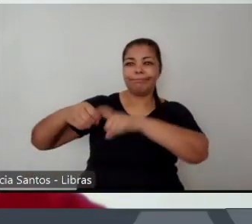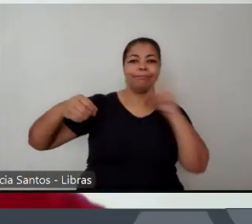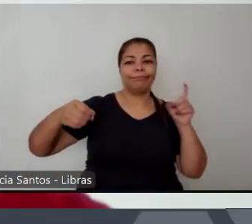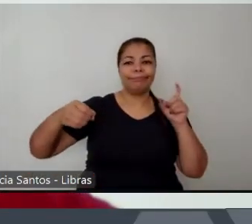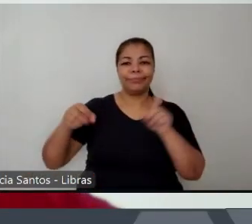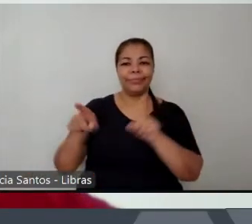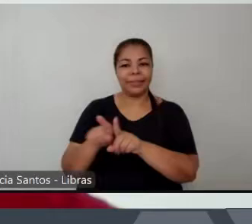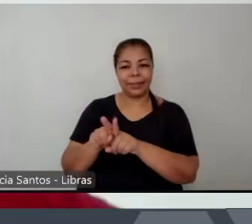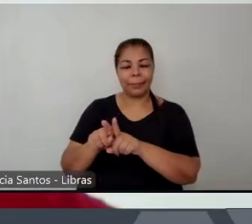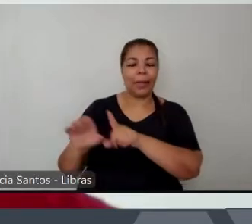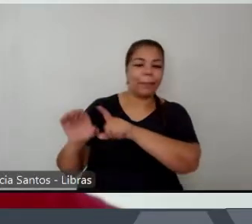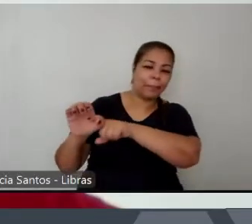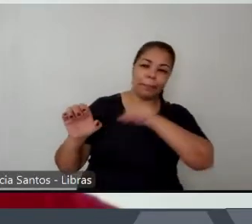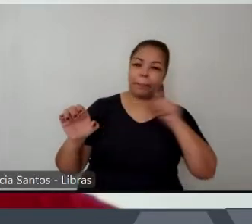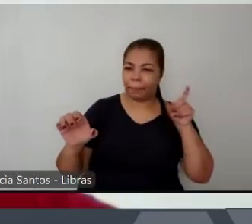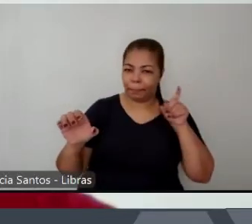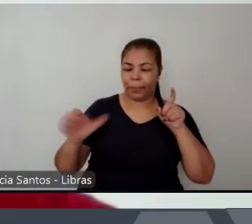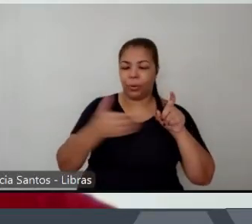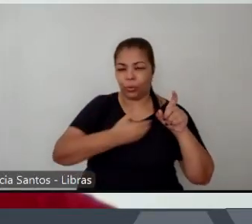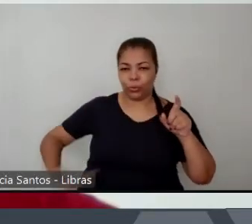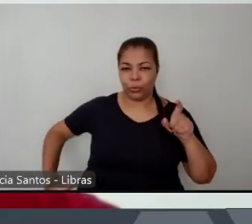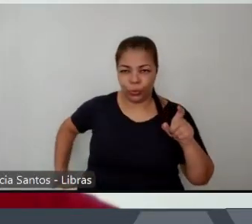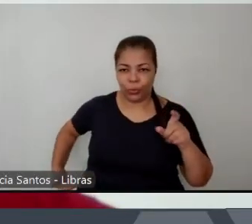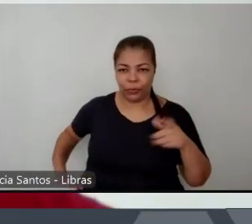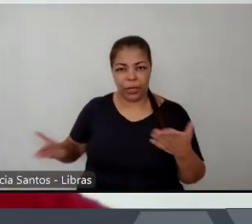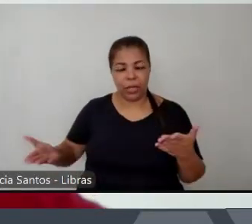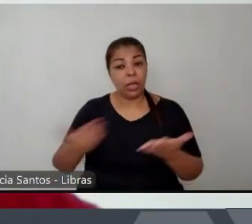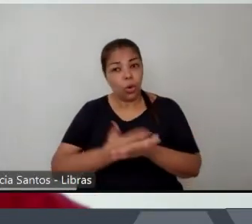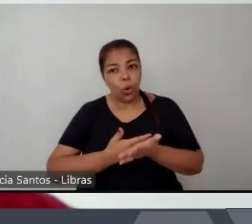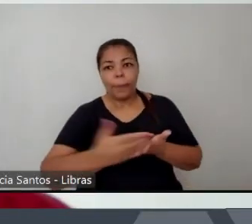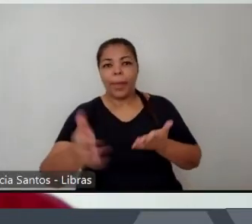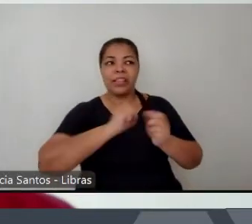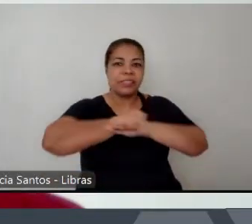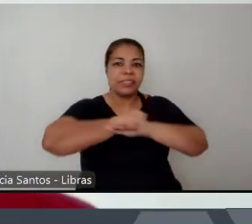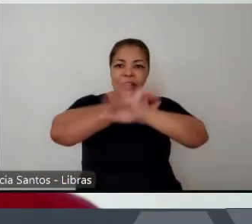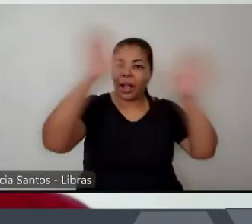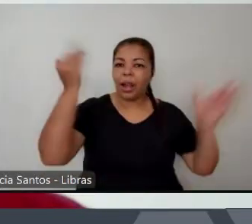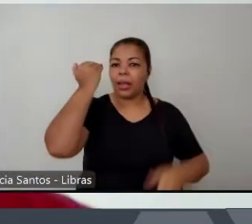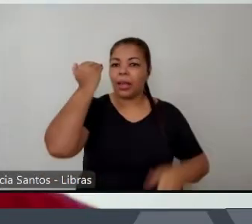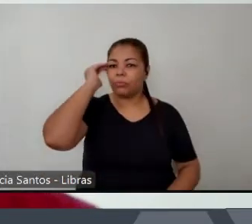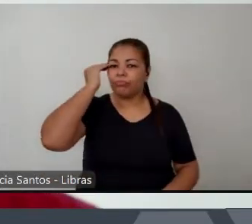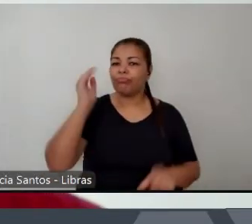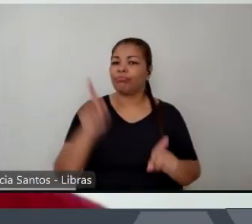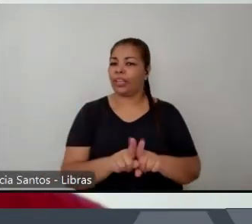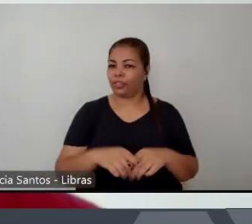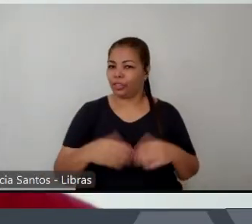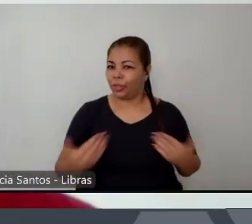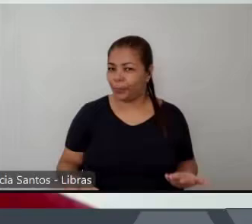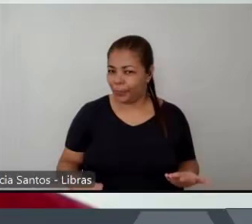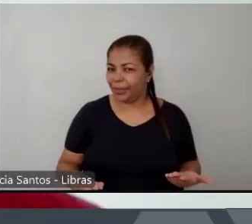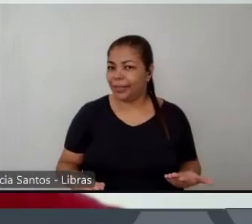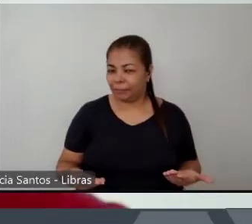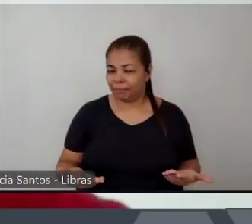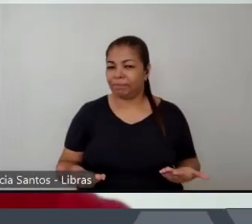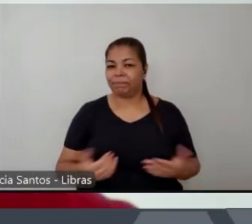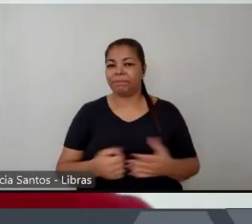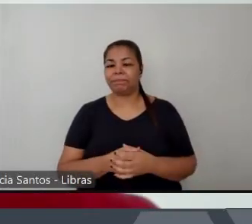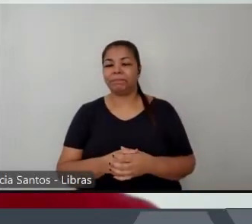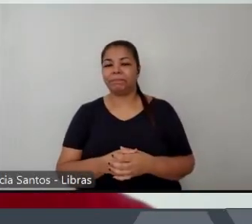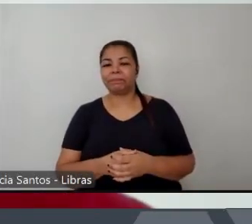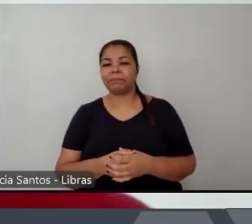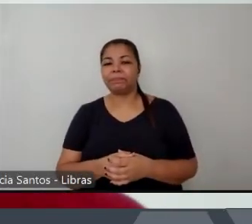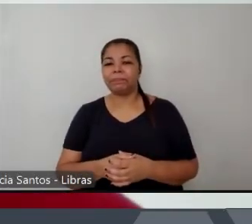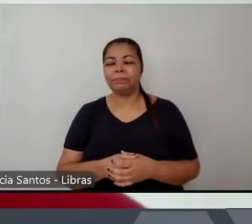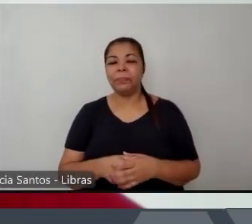forte e essa força desse sexismo em relação ao papel do